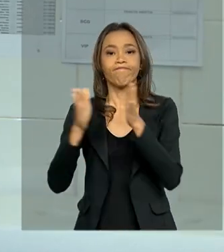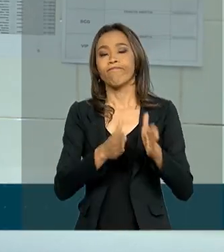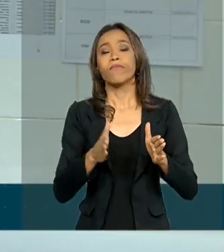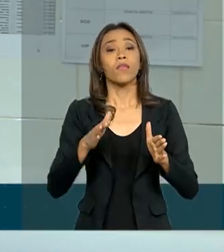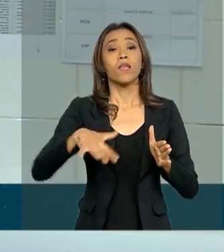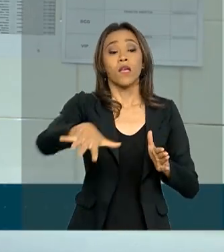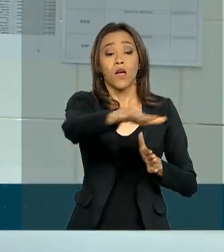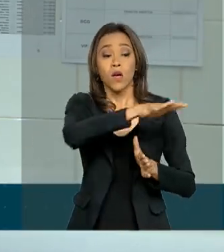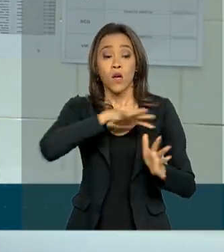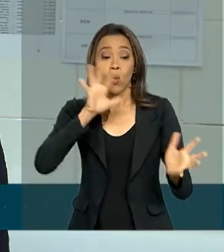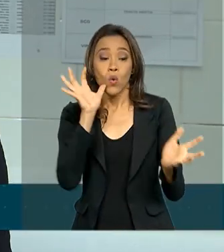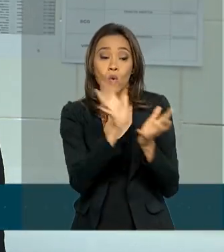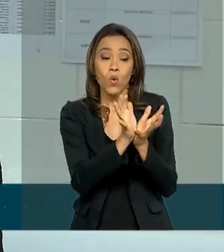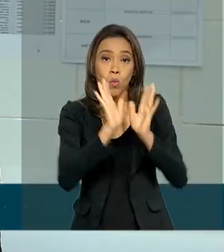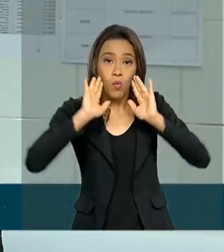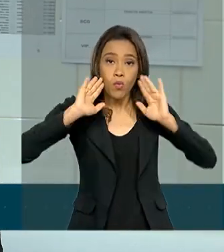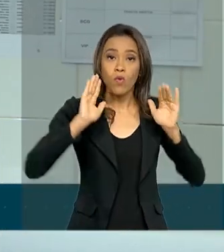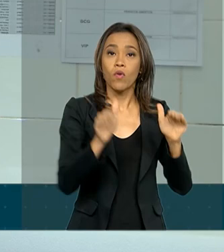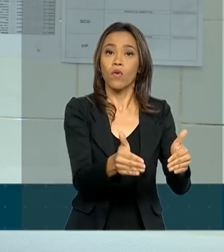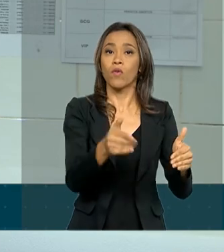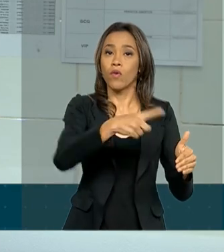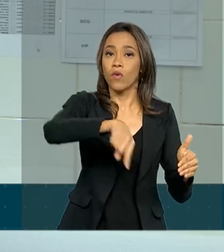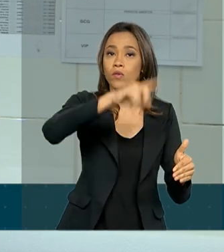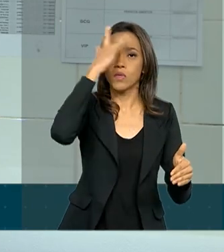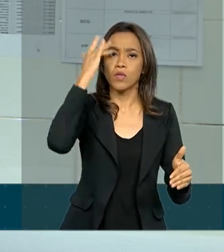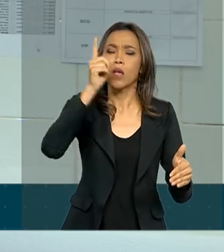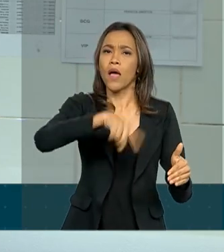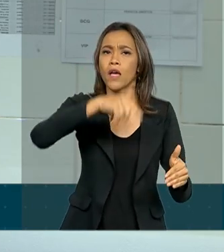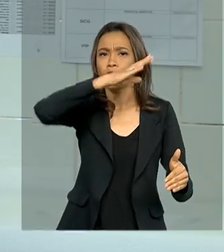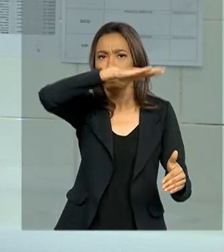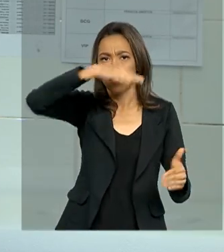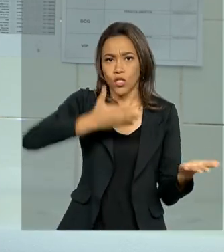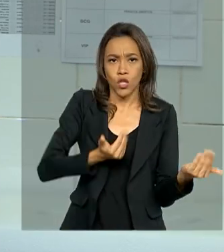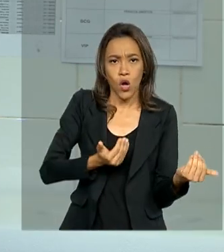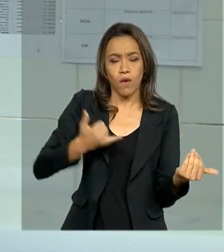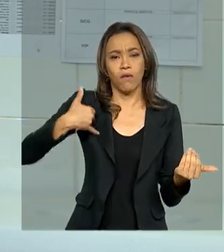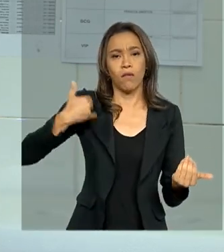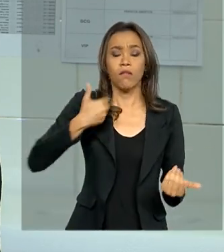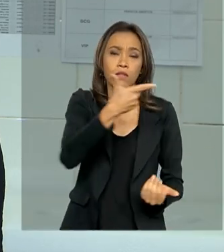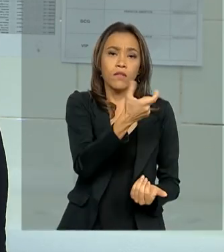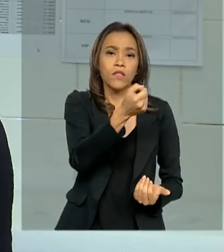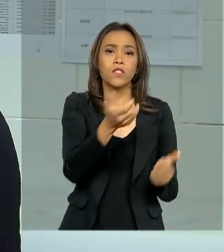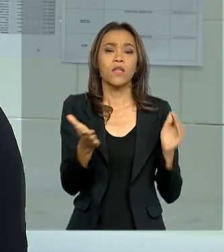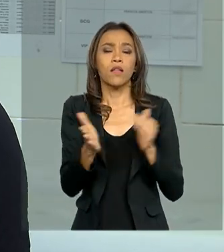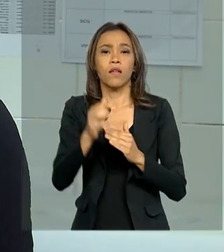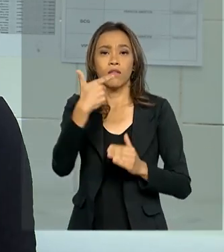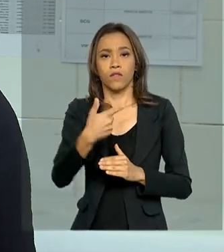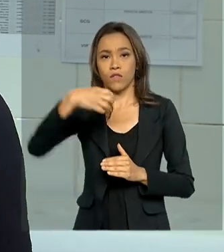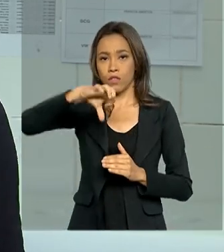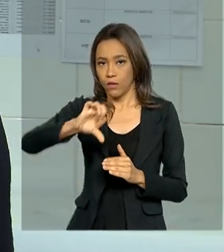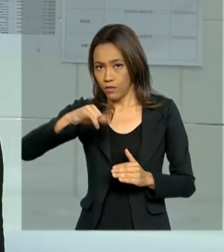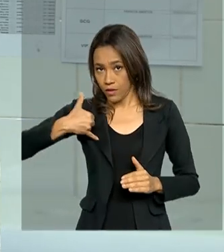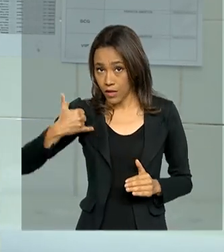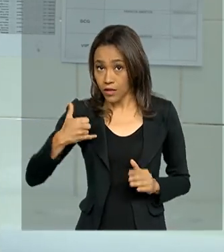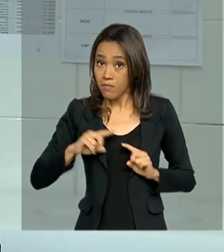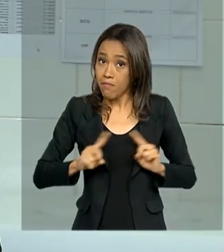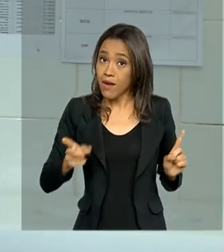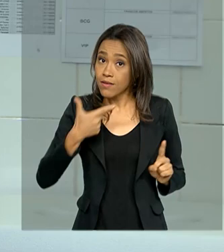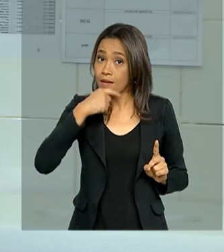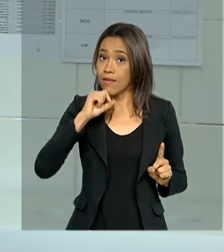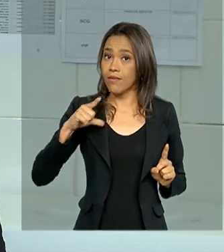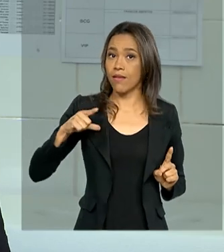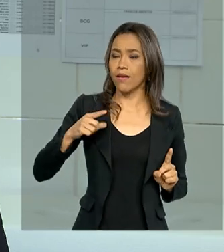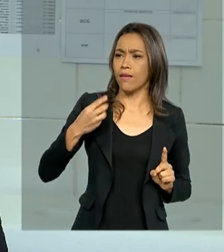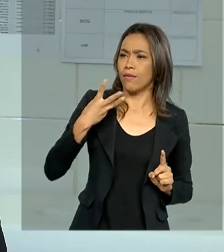desta segunda etapa da campanha são os jovens adultos com idade entre 20 e 29 anos. Mas quem tem entre